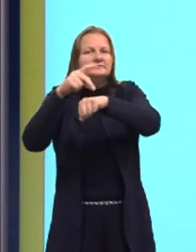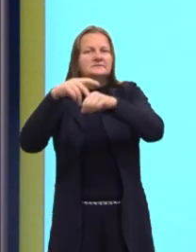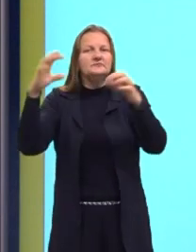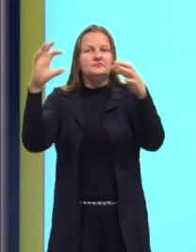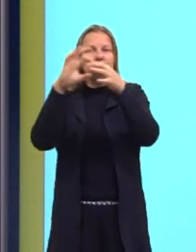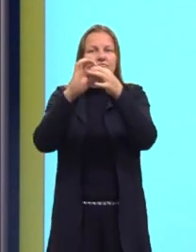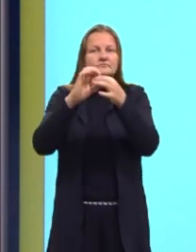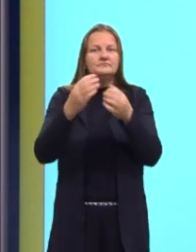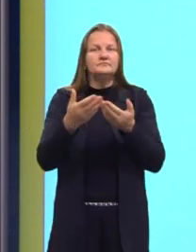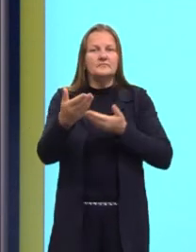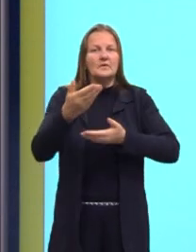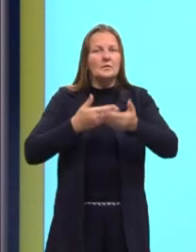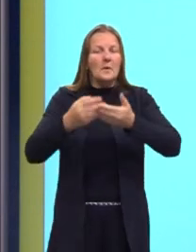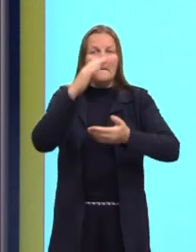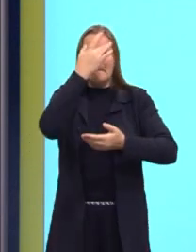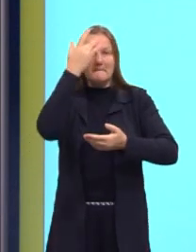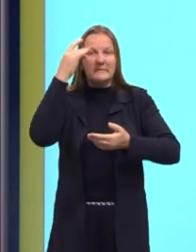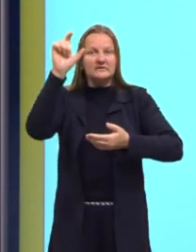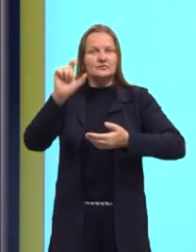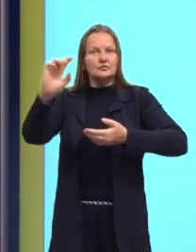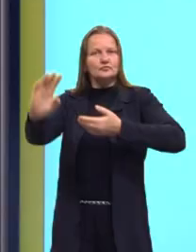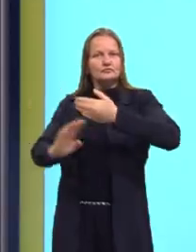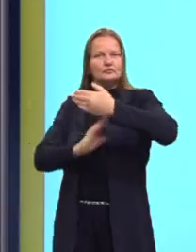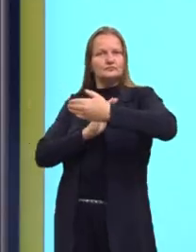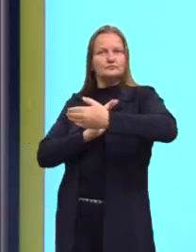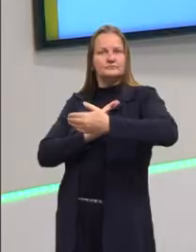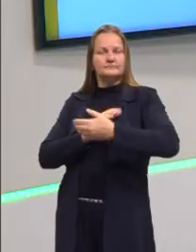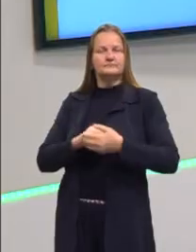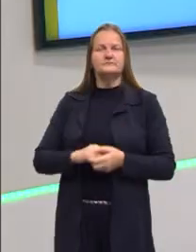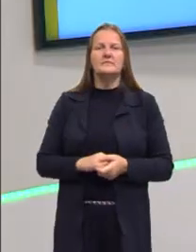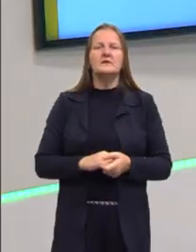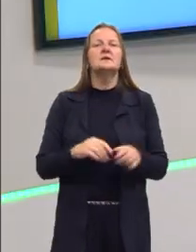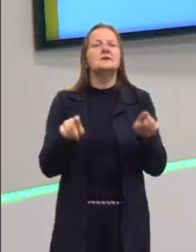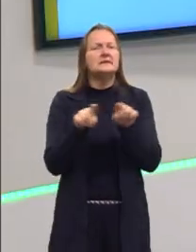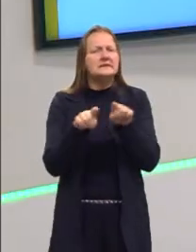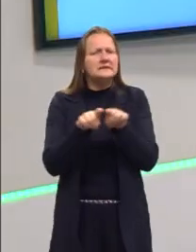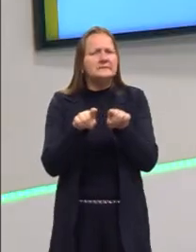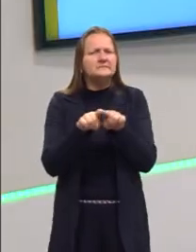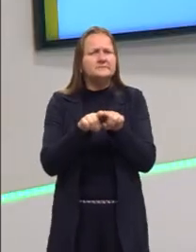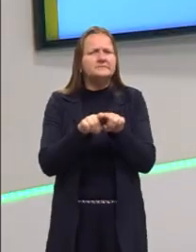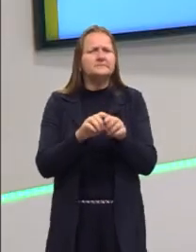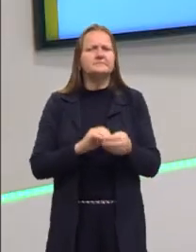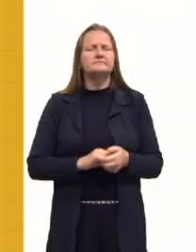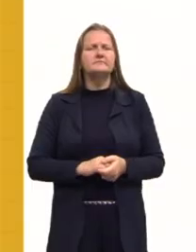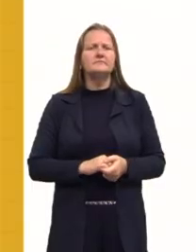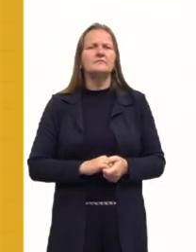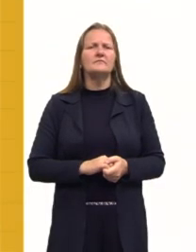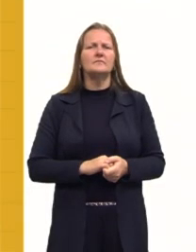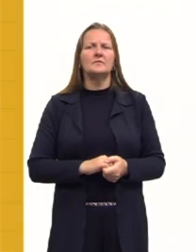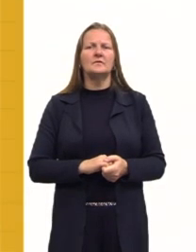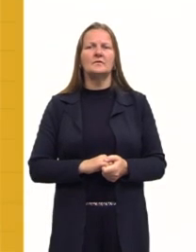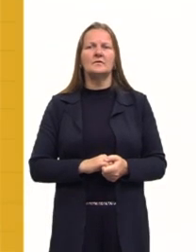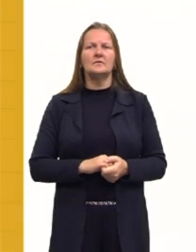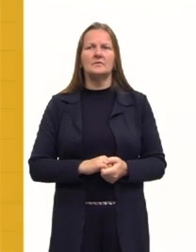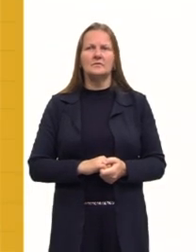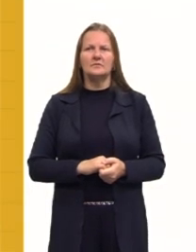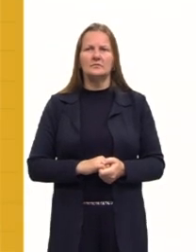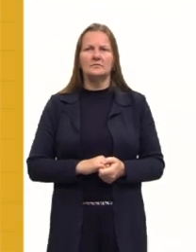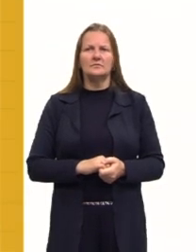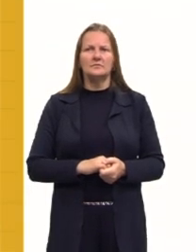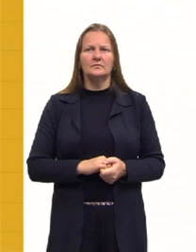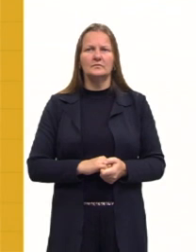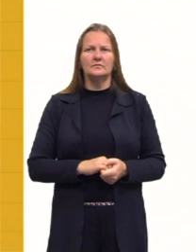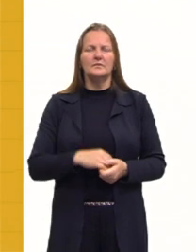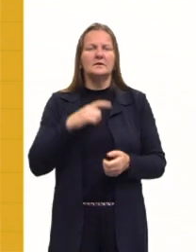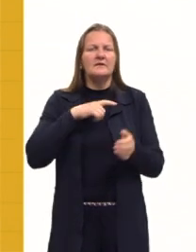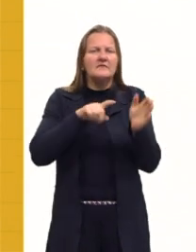essas pessoas, Grandes questões. Outra coisa também, né? É que, segundo... Quando teve